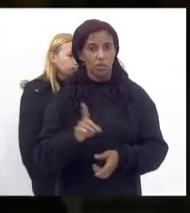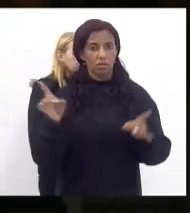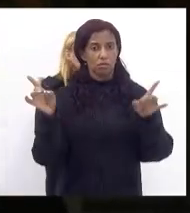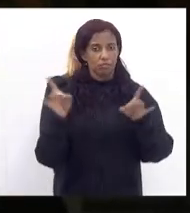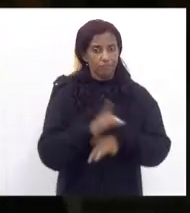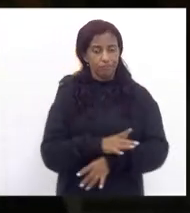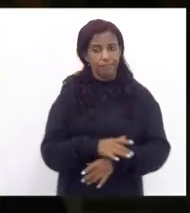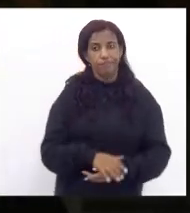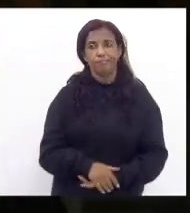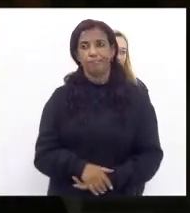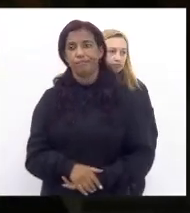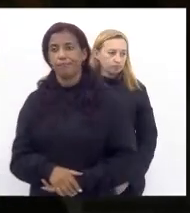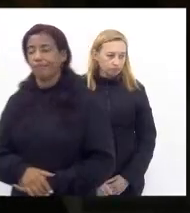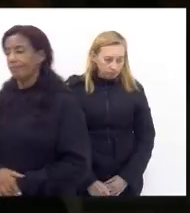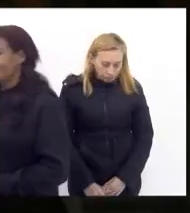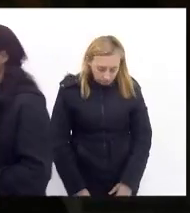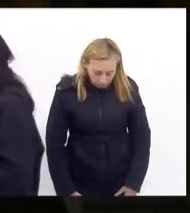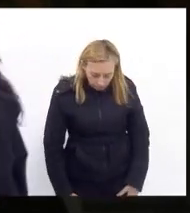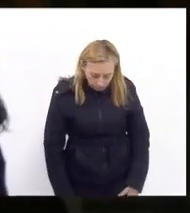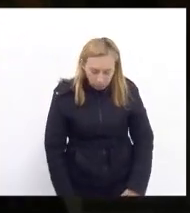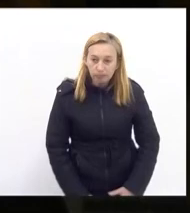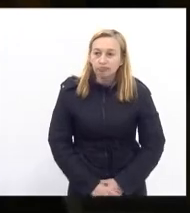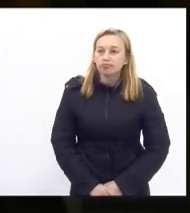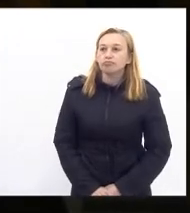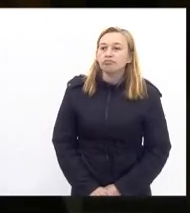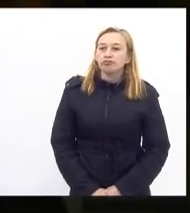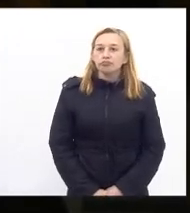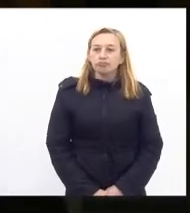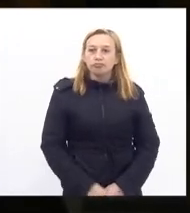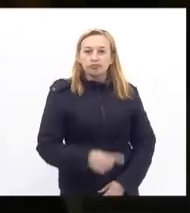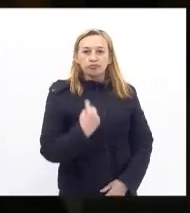concretizado seja garantido para a nossa população